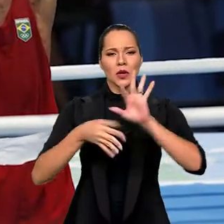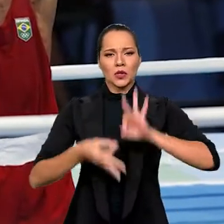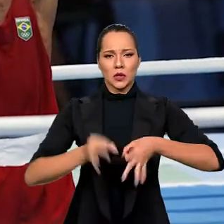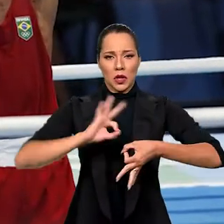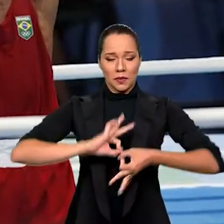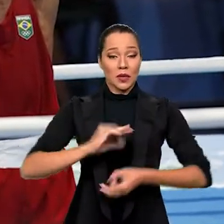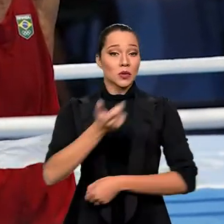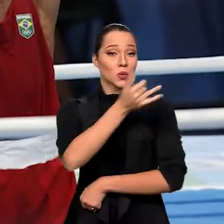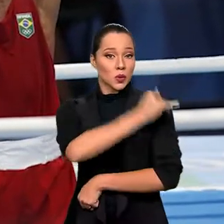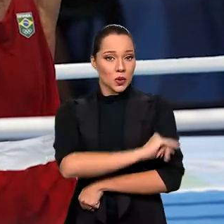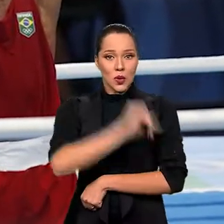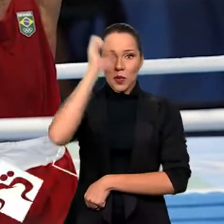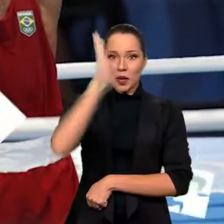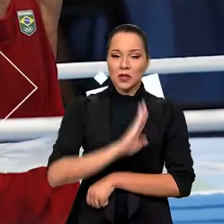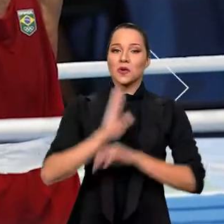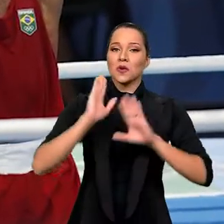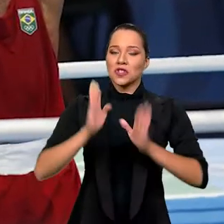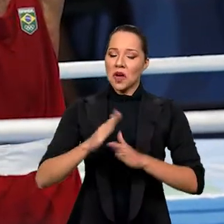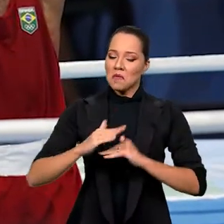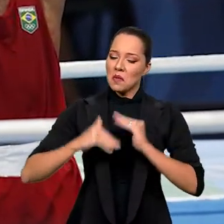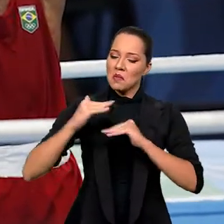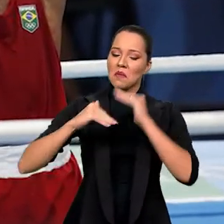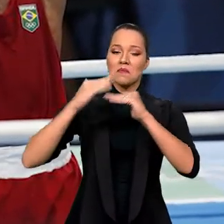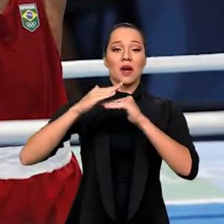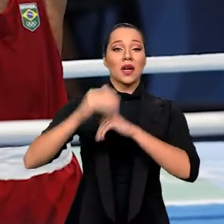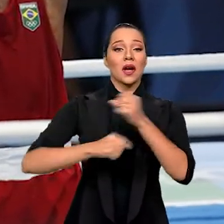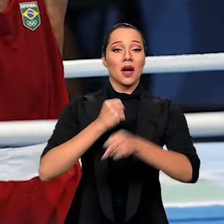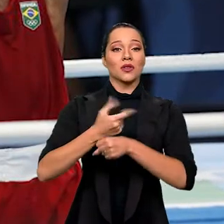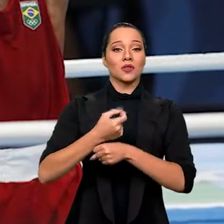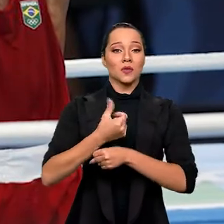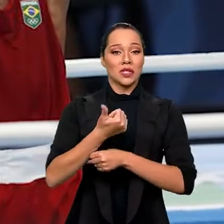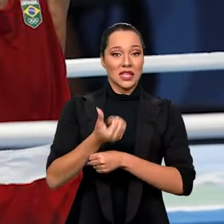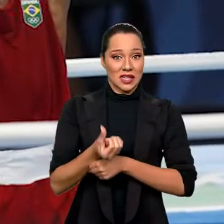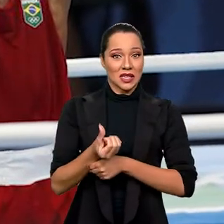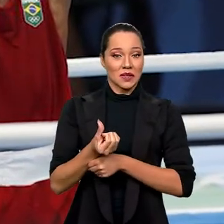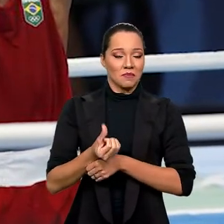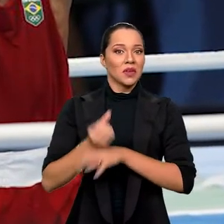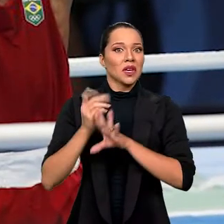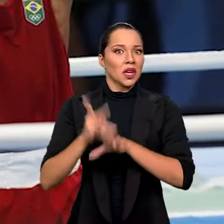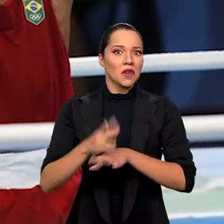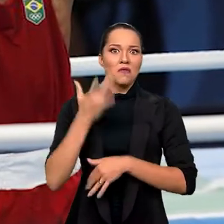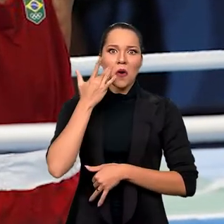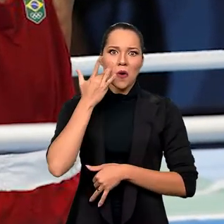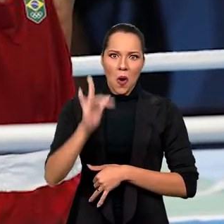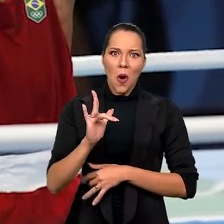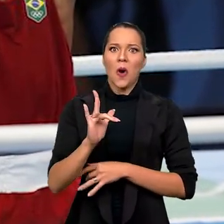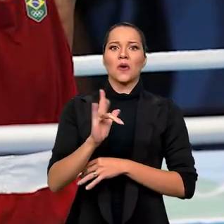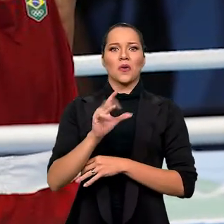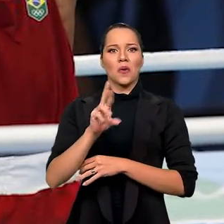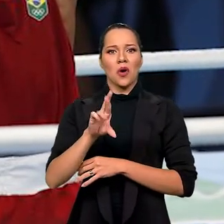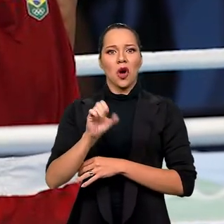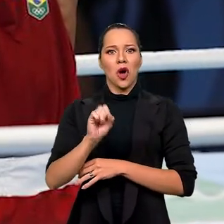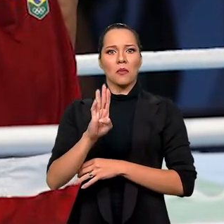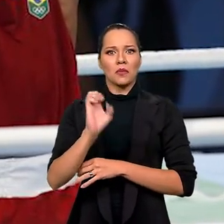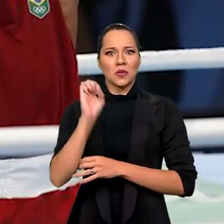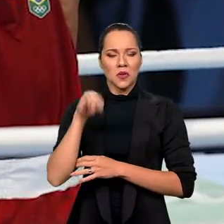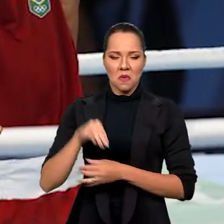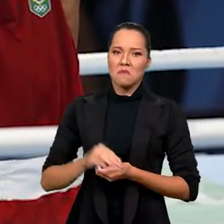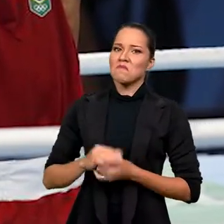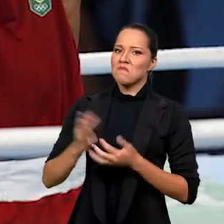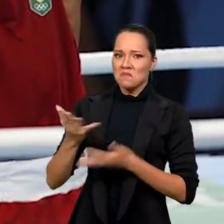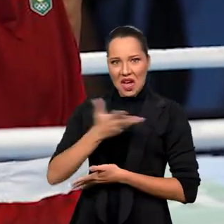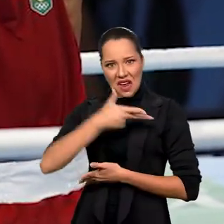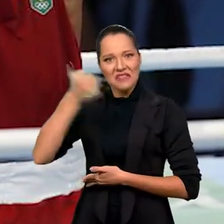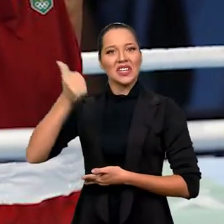nas Olimpíadas do Rio de Janeiro, o Brasil voltou a subir em 2016. E a gente foi ouro com o Robson Conceição.